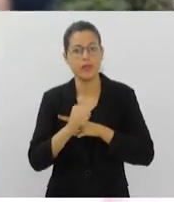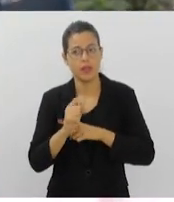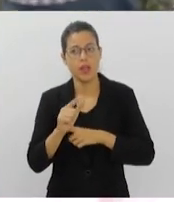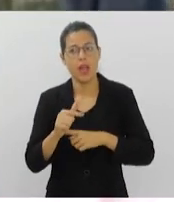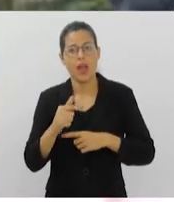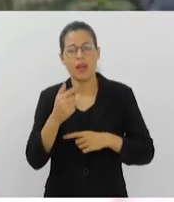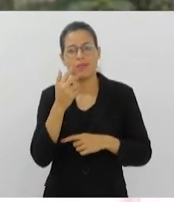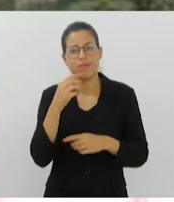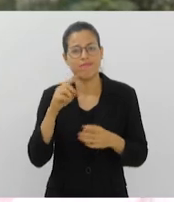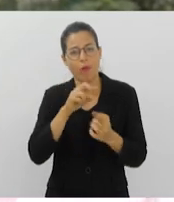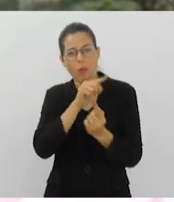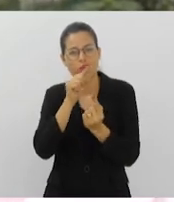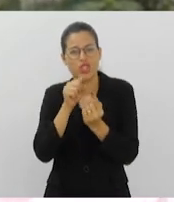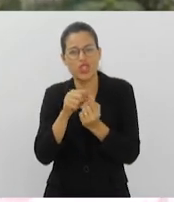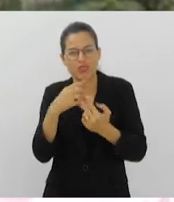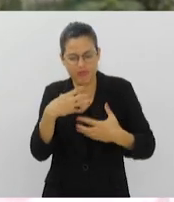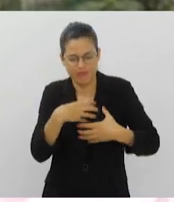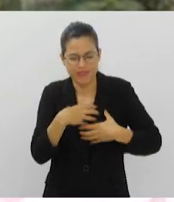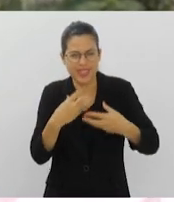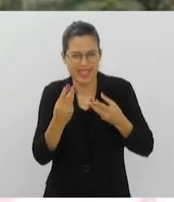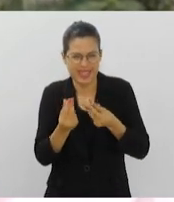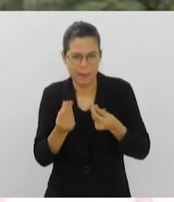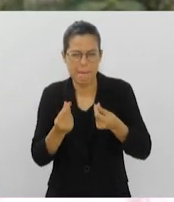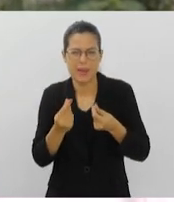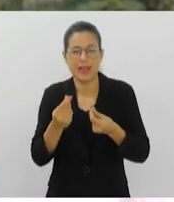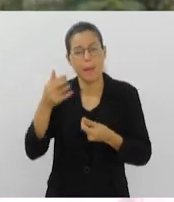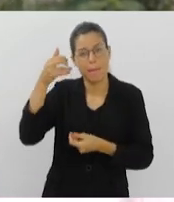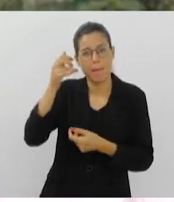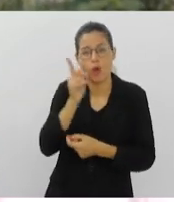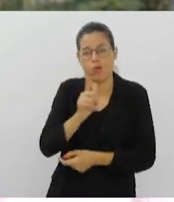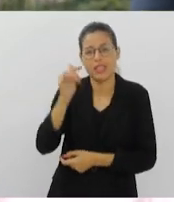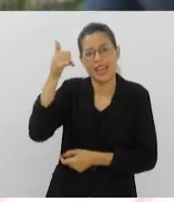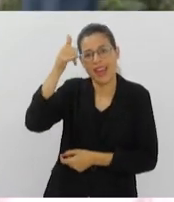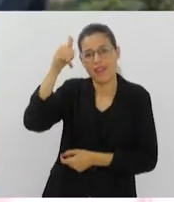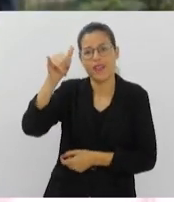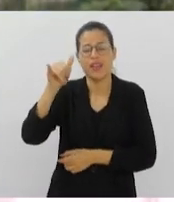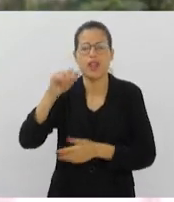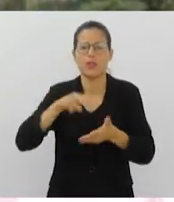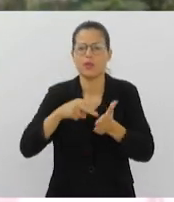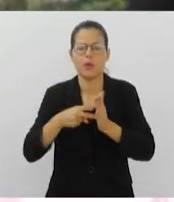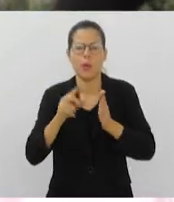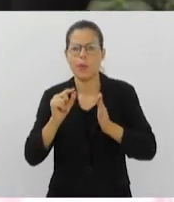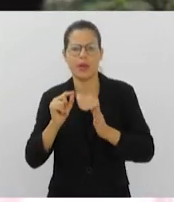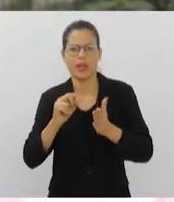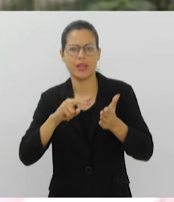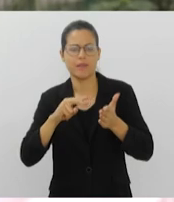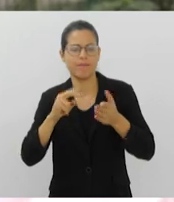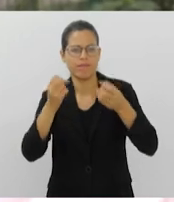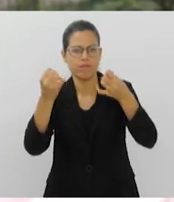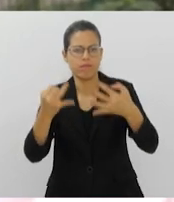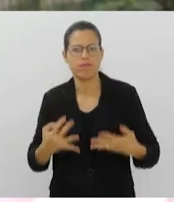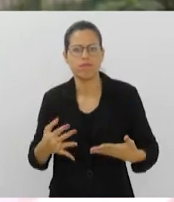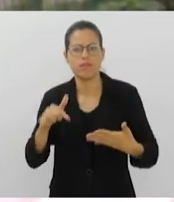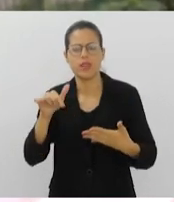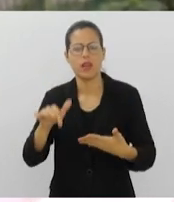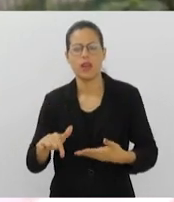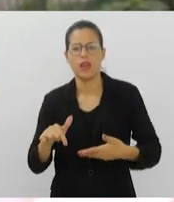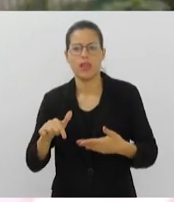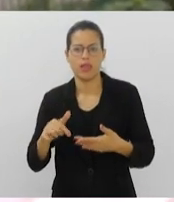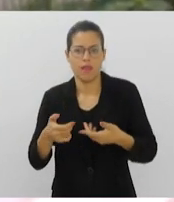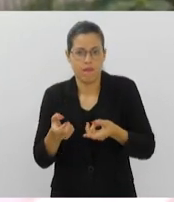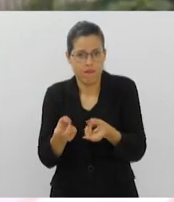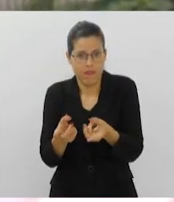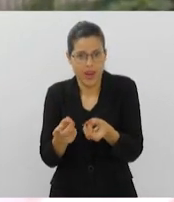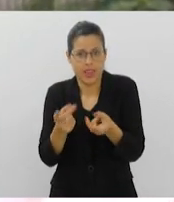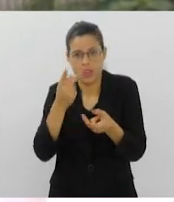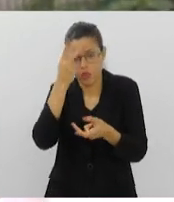sensibilizar para a gente poder prevenir. Então, é poder dizer o que é o tráfico de pessoas, para a população conseguir entender o que